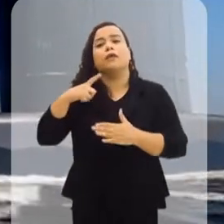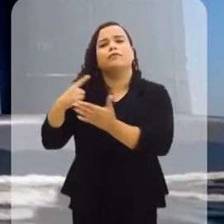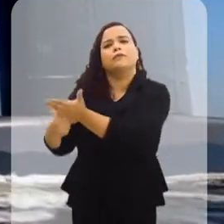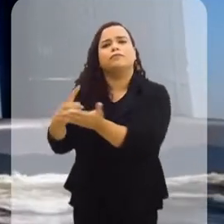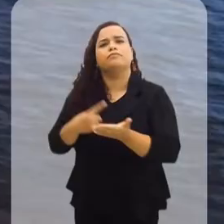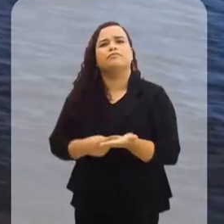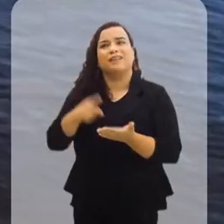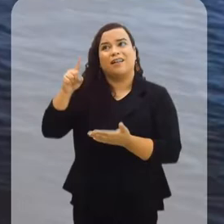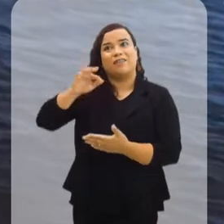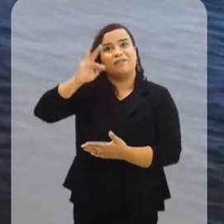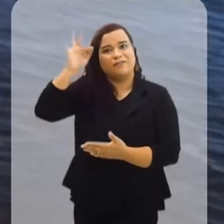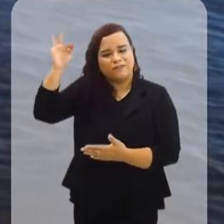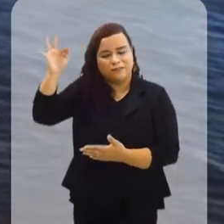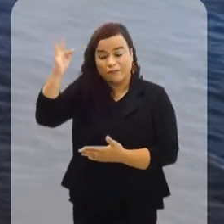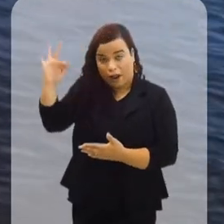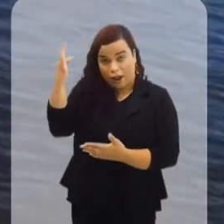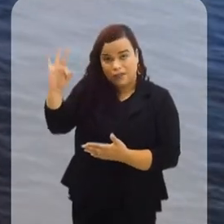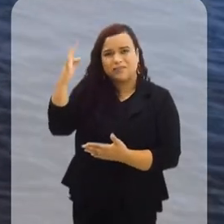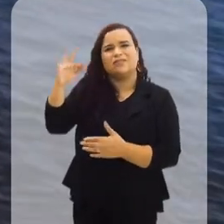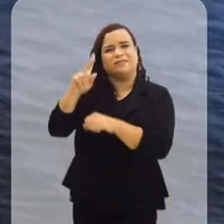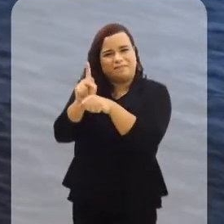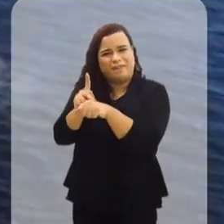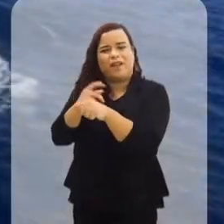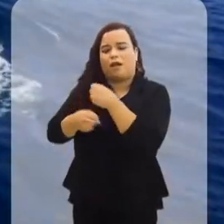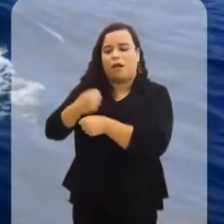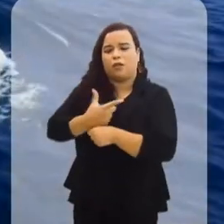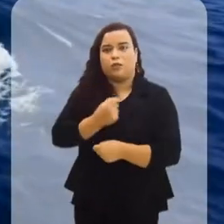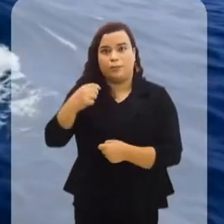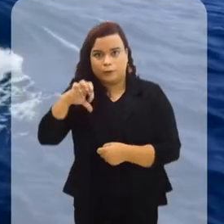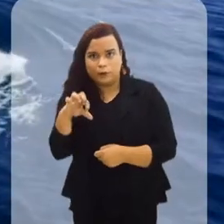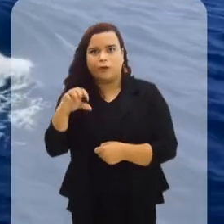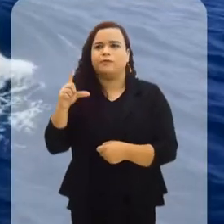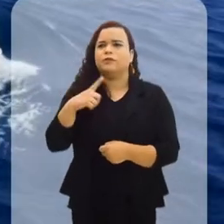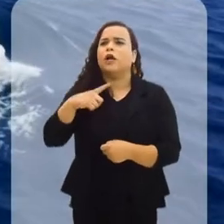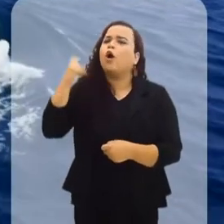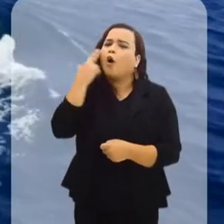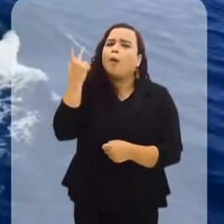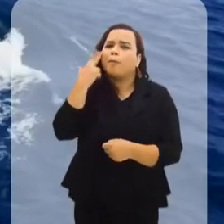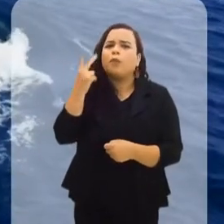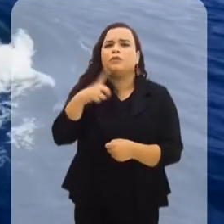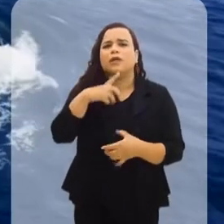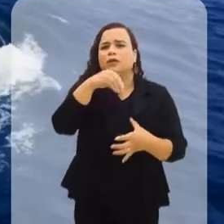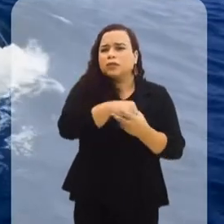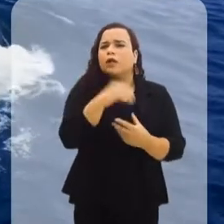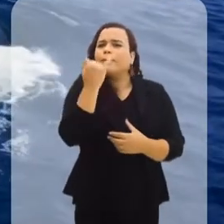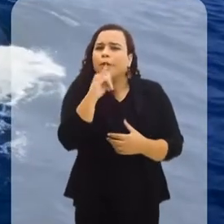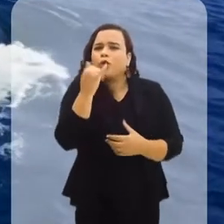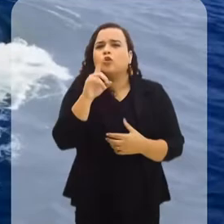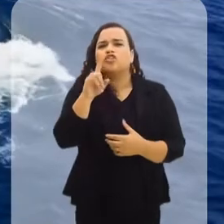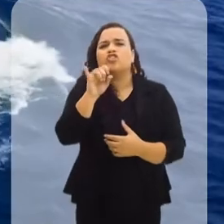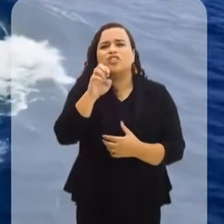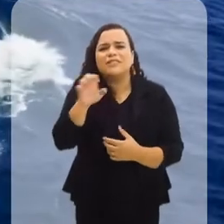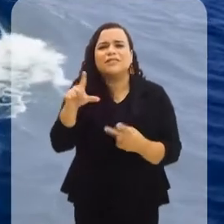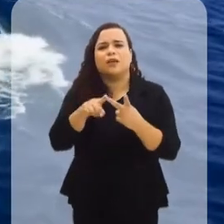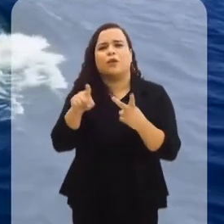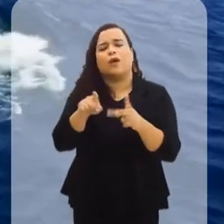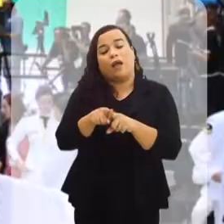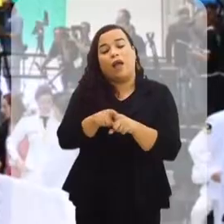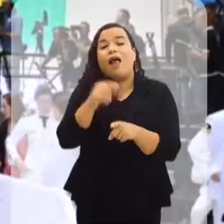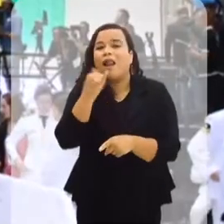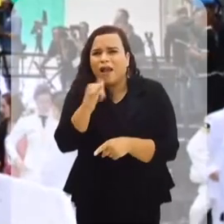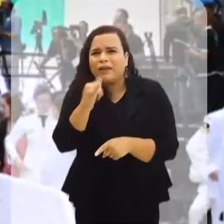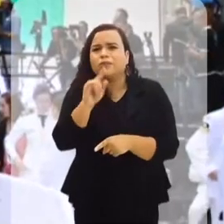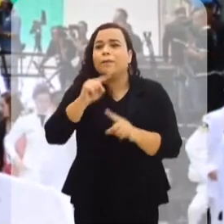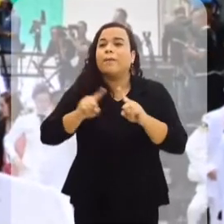acordos firmados com a França em 2009. Depois dos convencionais movidos por motores diesel elétricos,